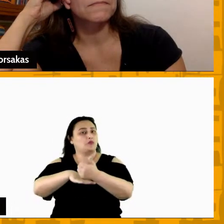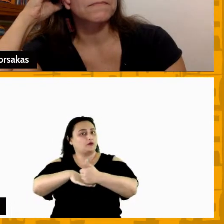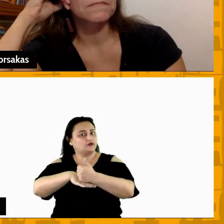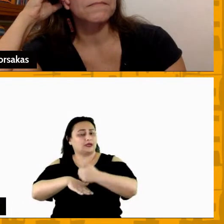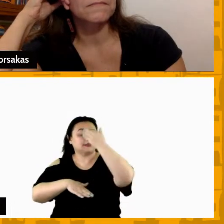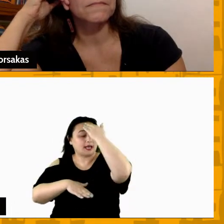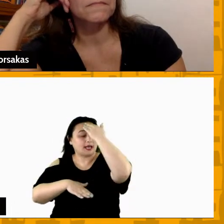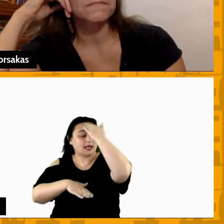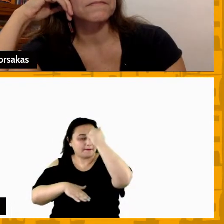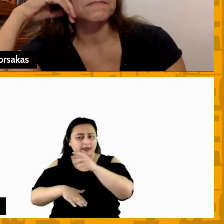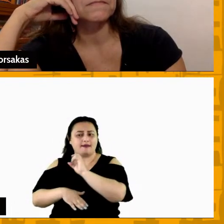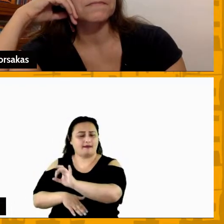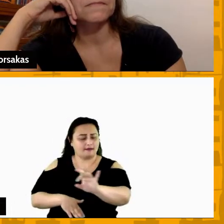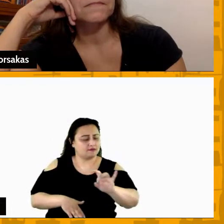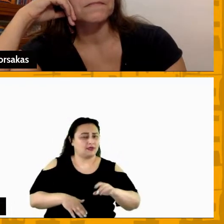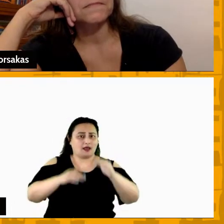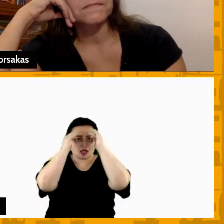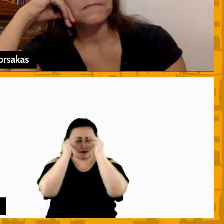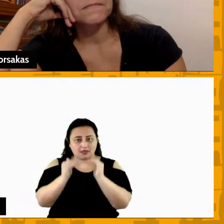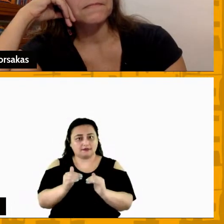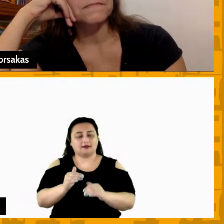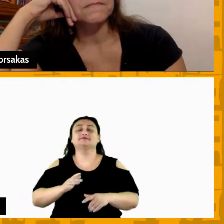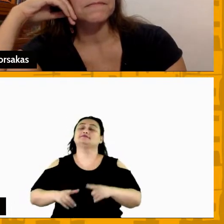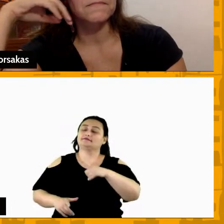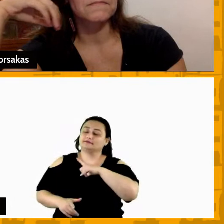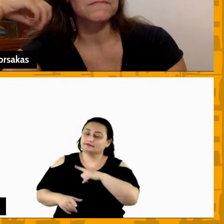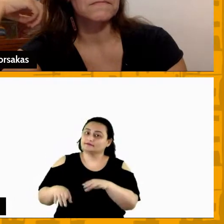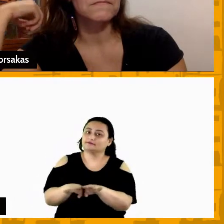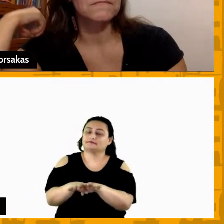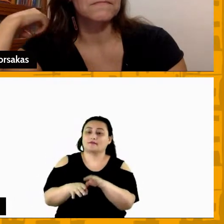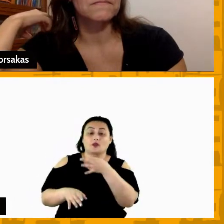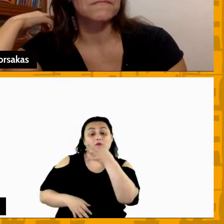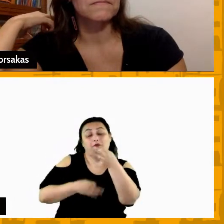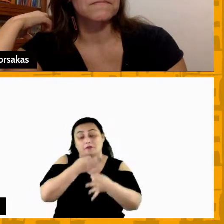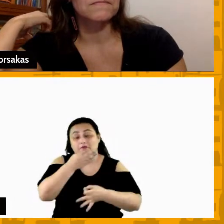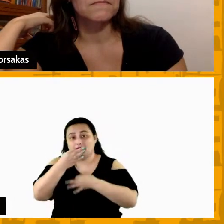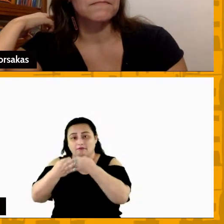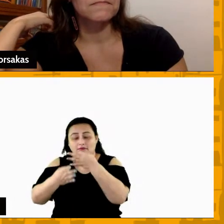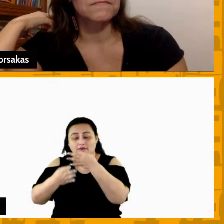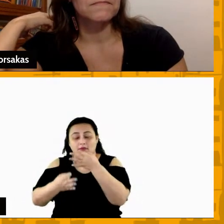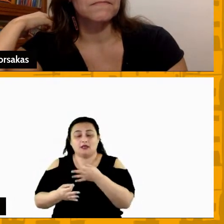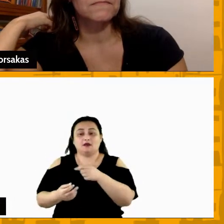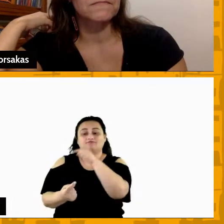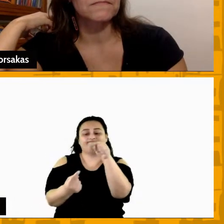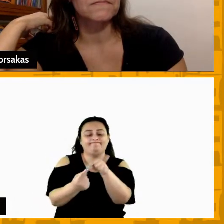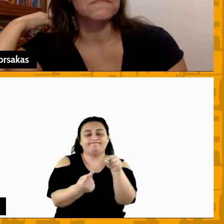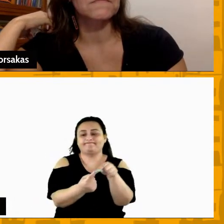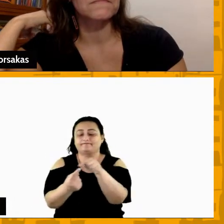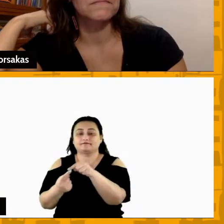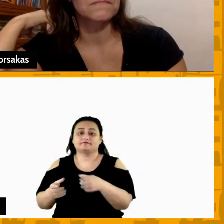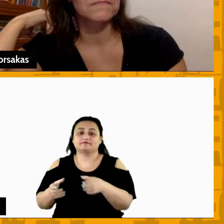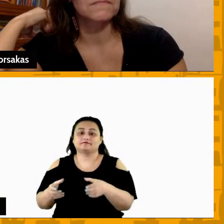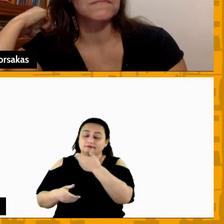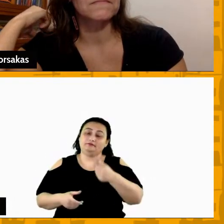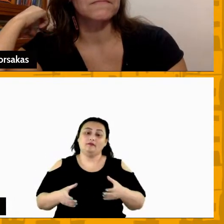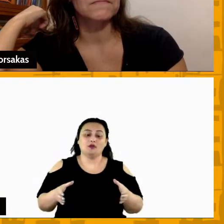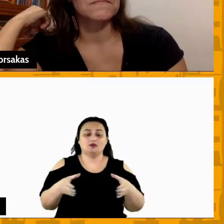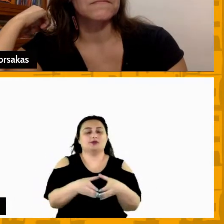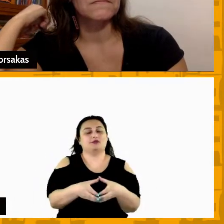e conseguindo colocar o seu ponto de vista para que seja o melhor para a equipe naquele momento